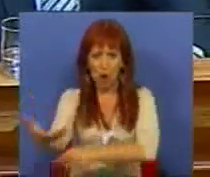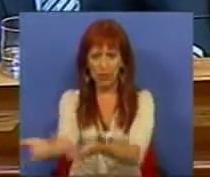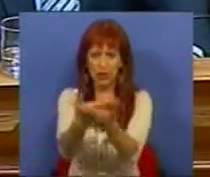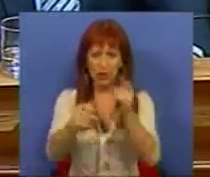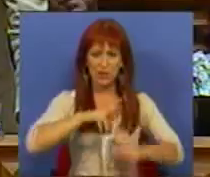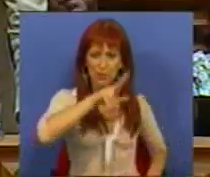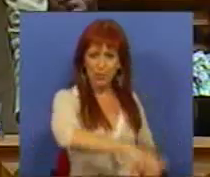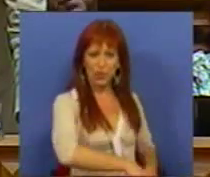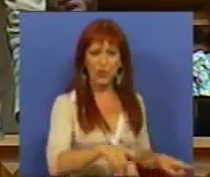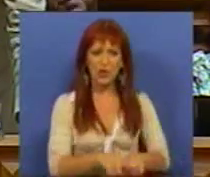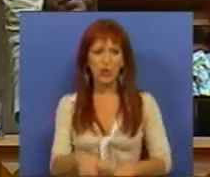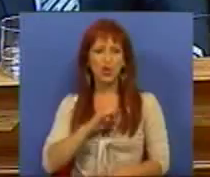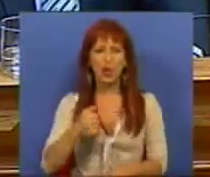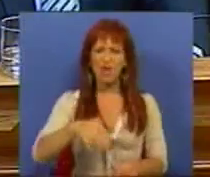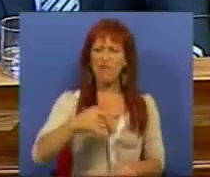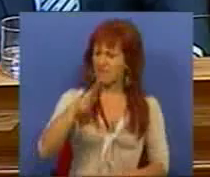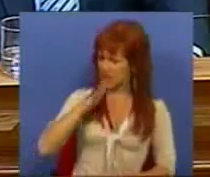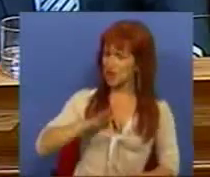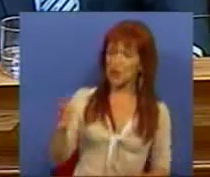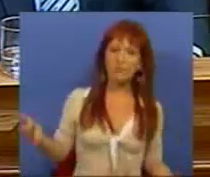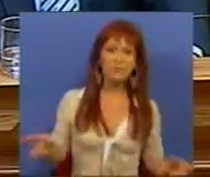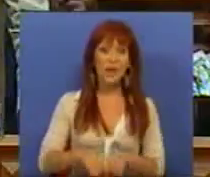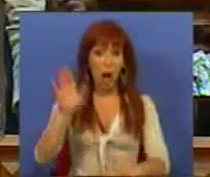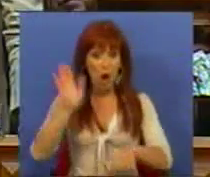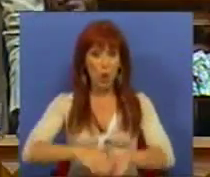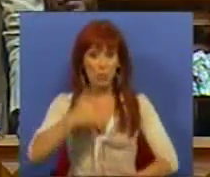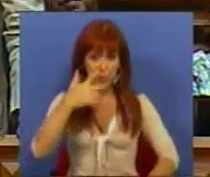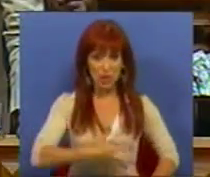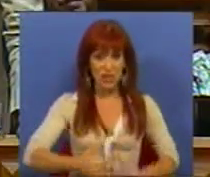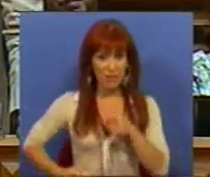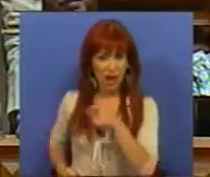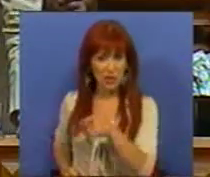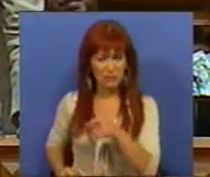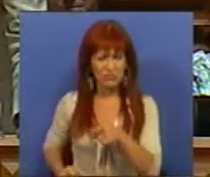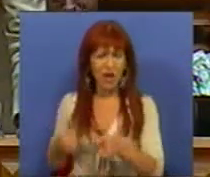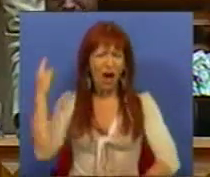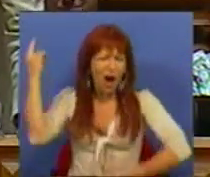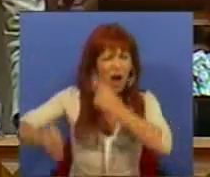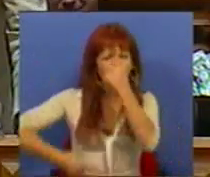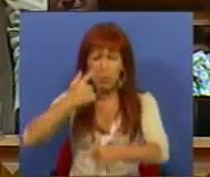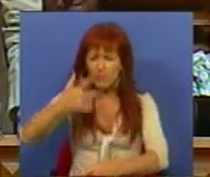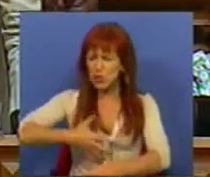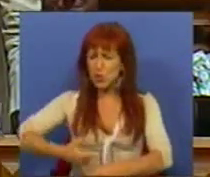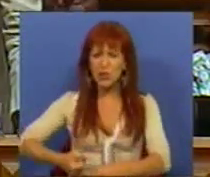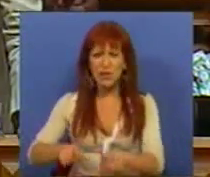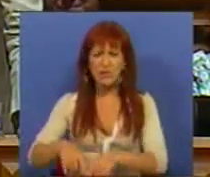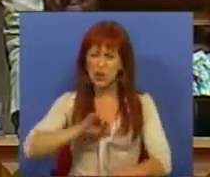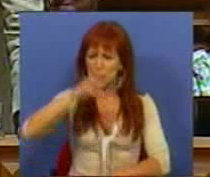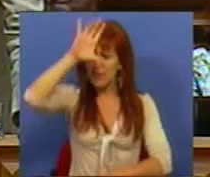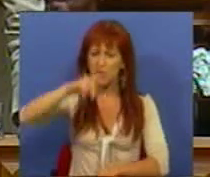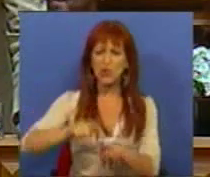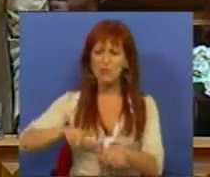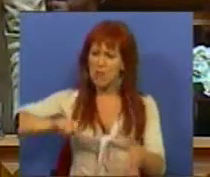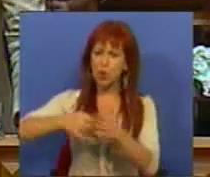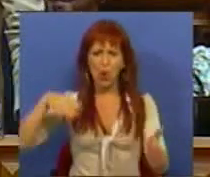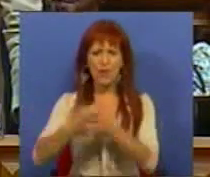economia portuguesa, o Sr. vai-me dizer que a culpa é dos desempregados? Houve algum desempregado, Sr. Primeiro-Ministro, que